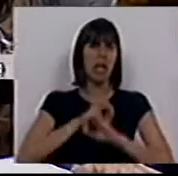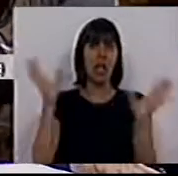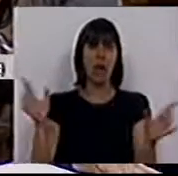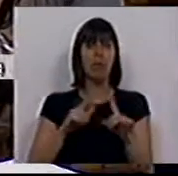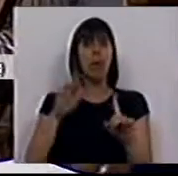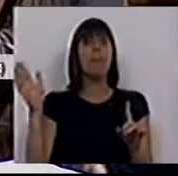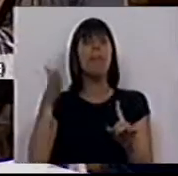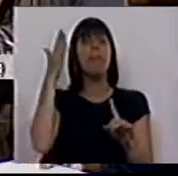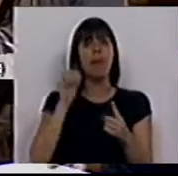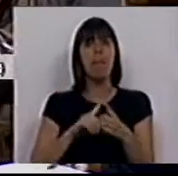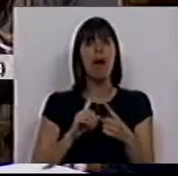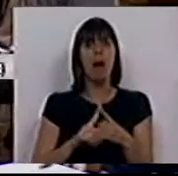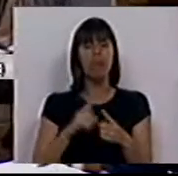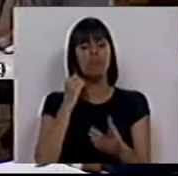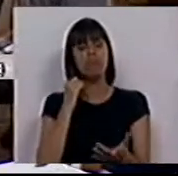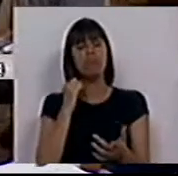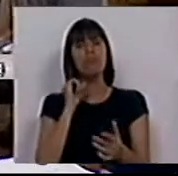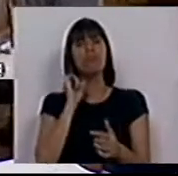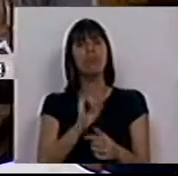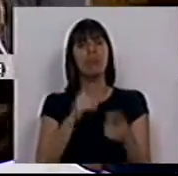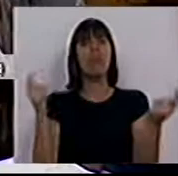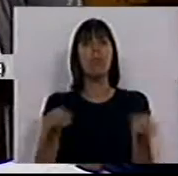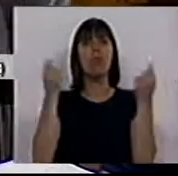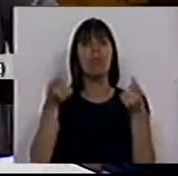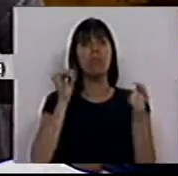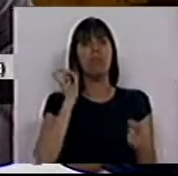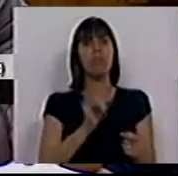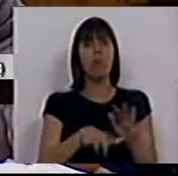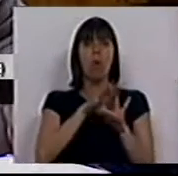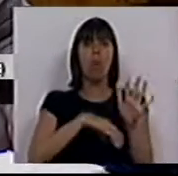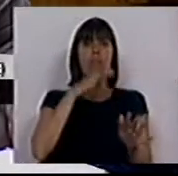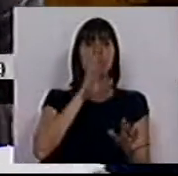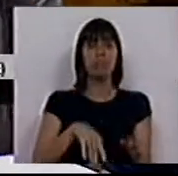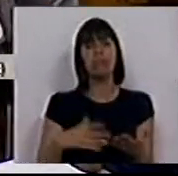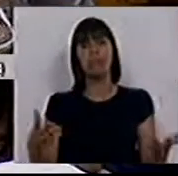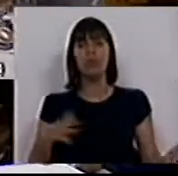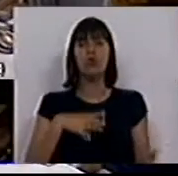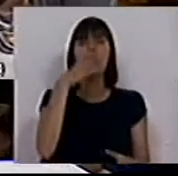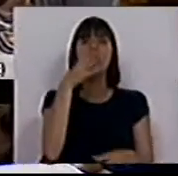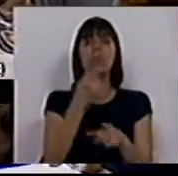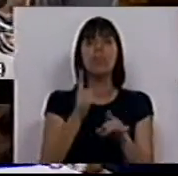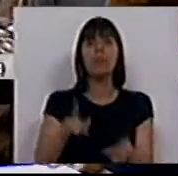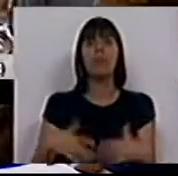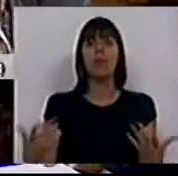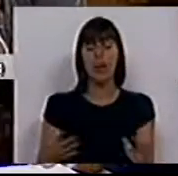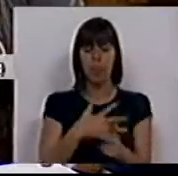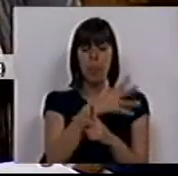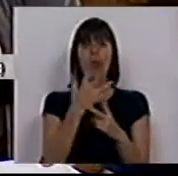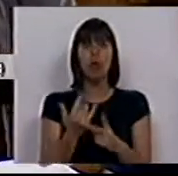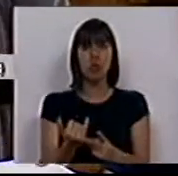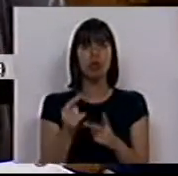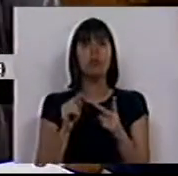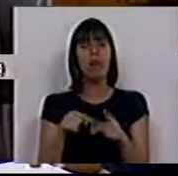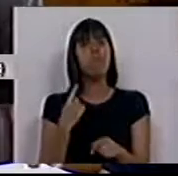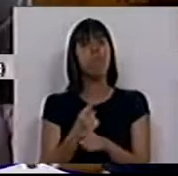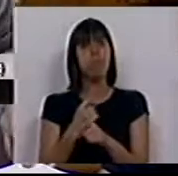Em primeiro lugar, é uma máquina de promoção da precariedade. E já lhe explico porquê. Em segundo lugar,